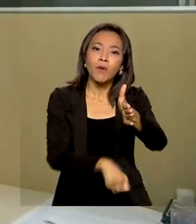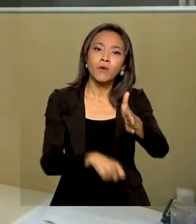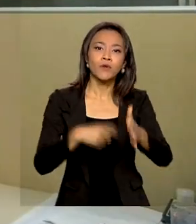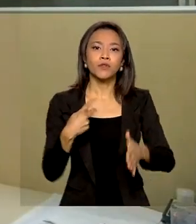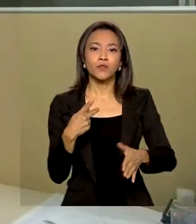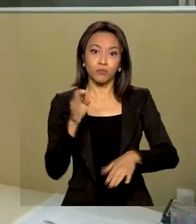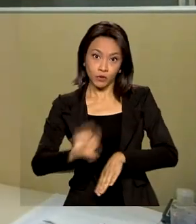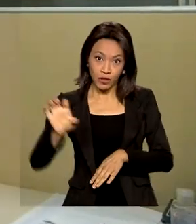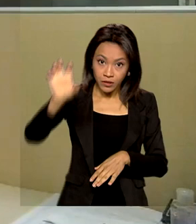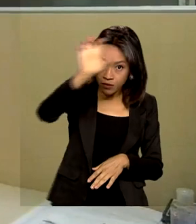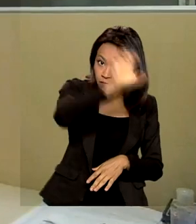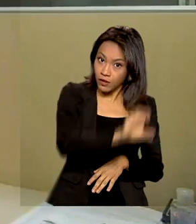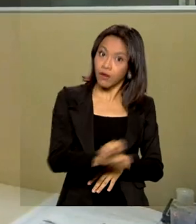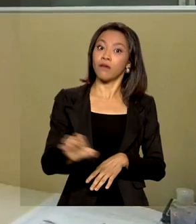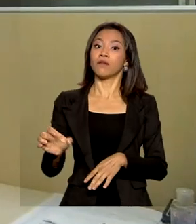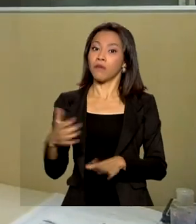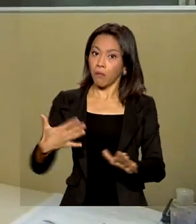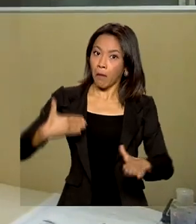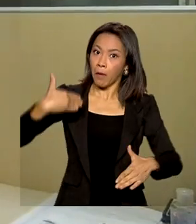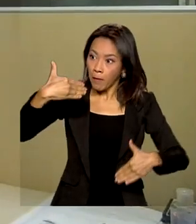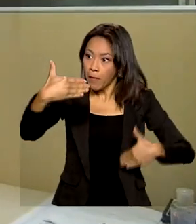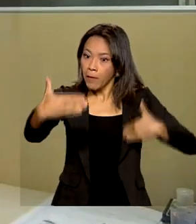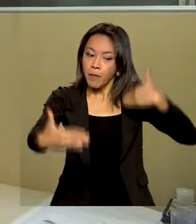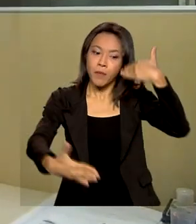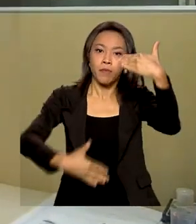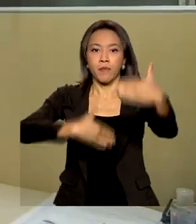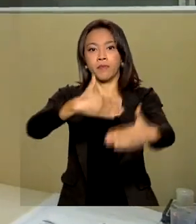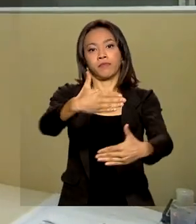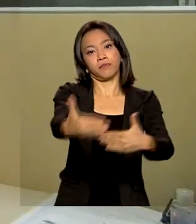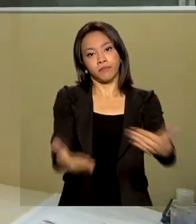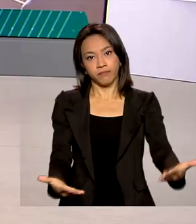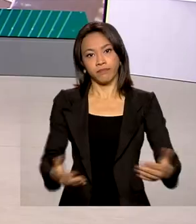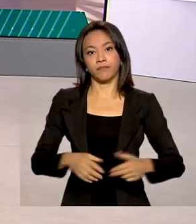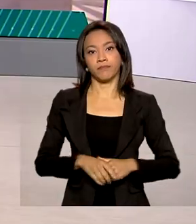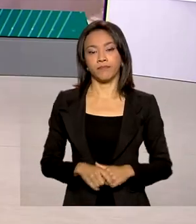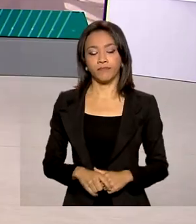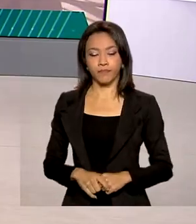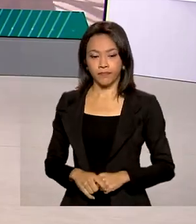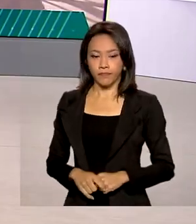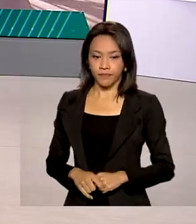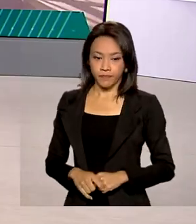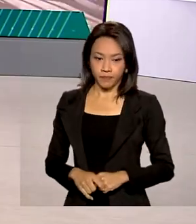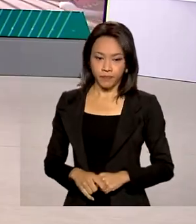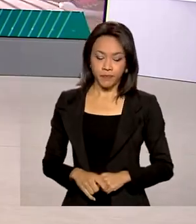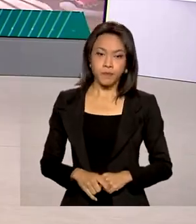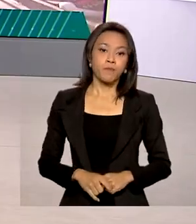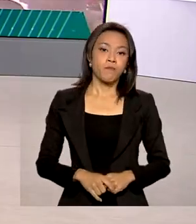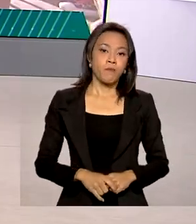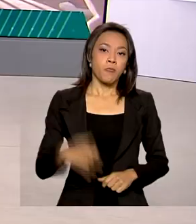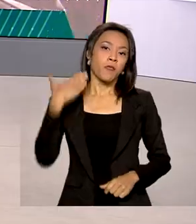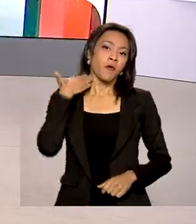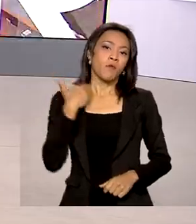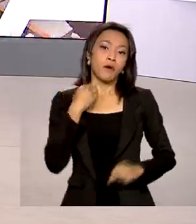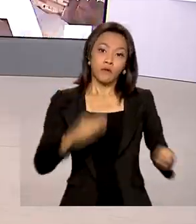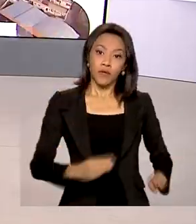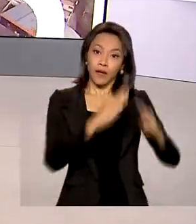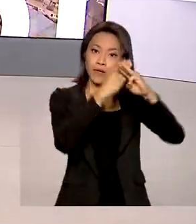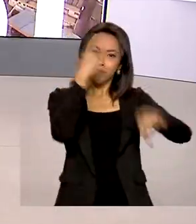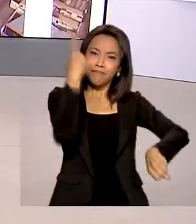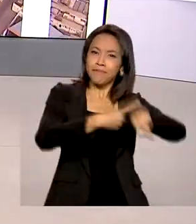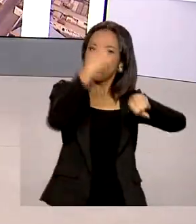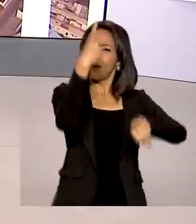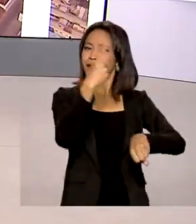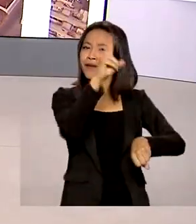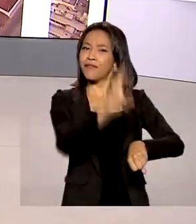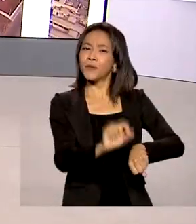organizar, a elevar o seu processo de prestação de serviço para a sociedade. E a Caixa participa pela primeira